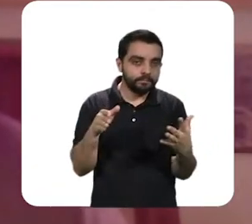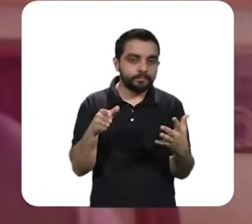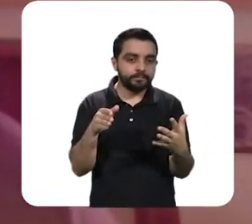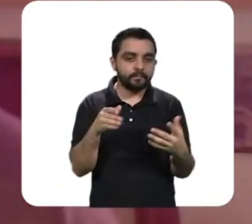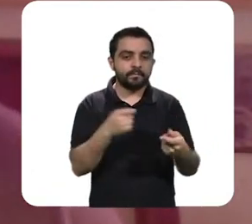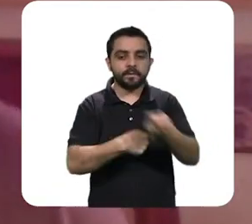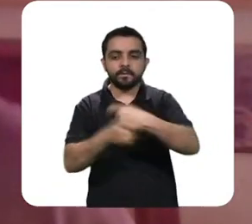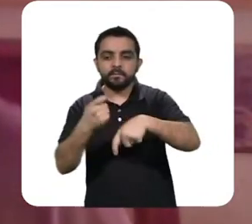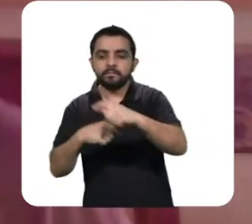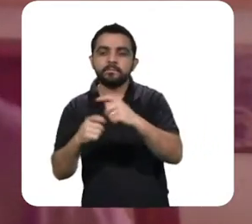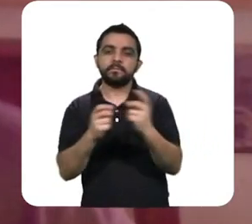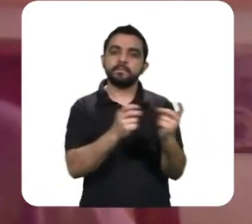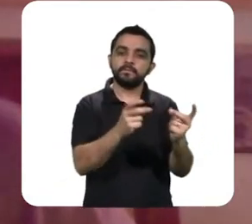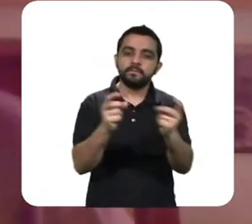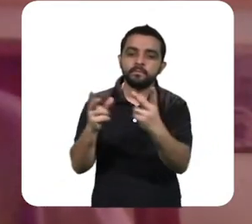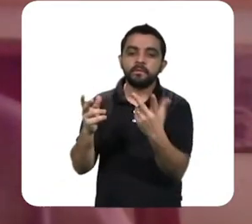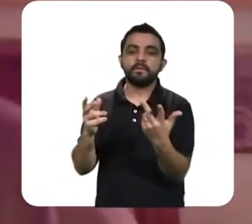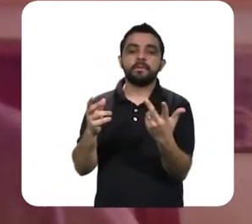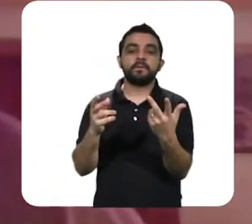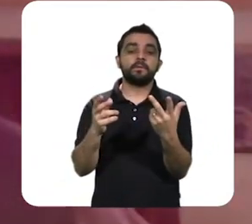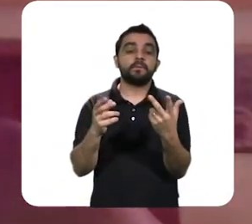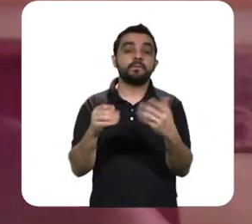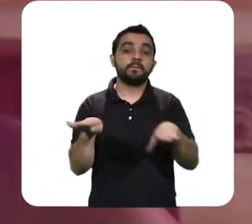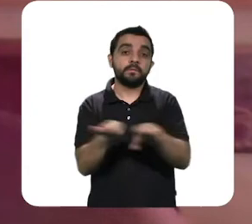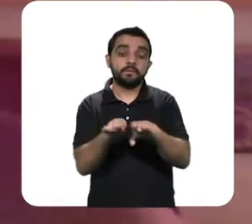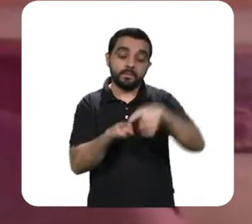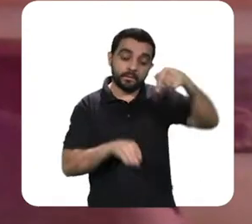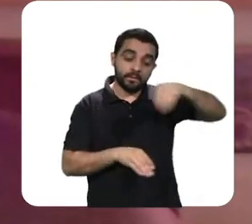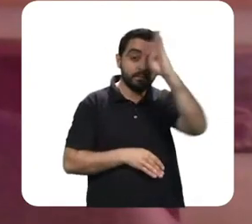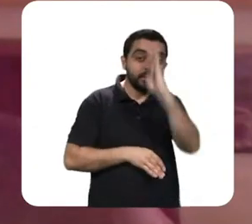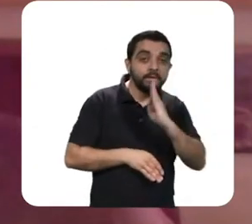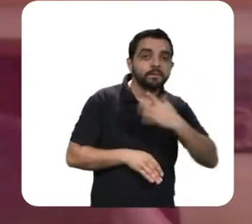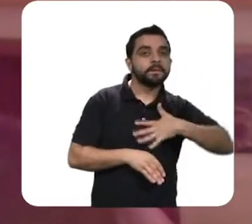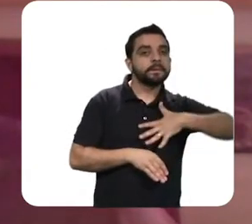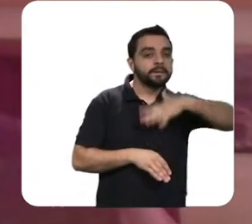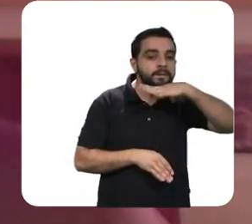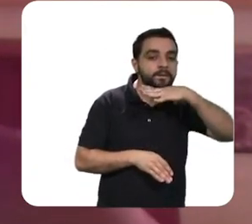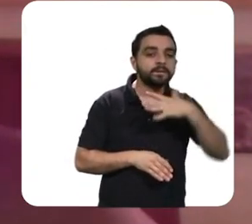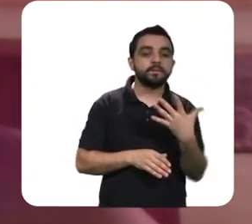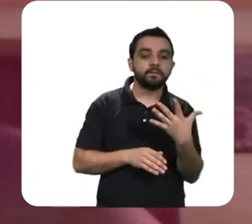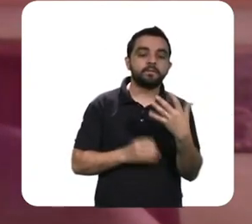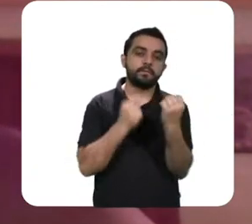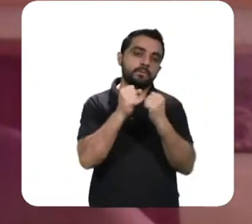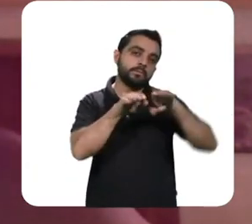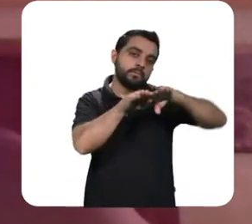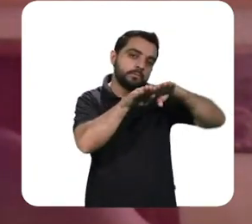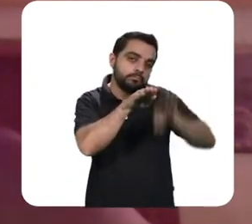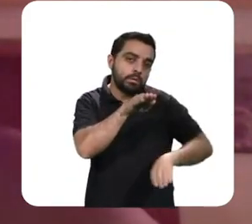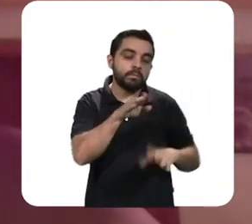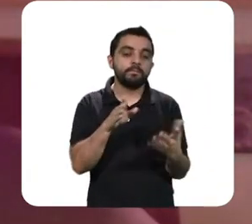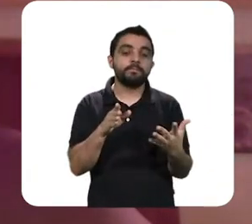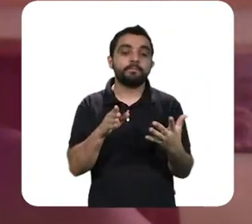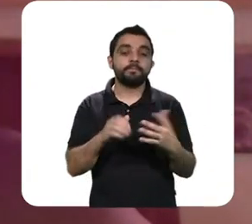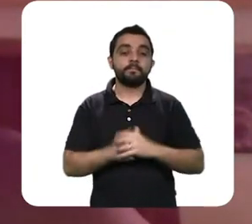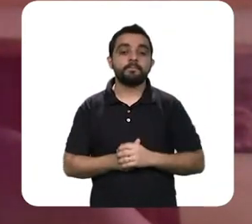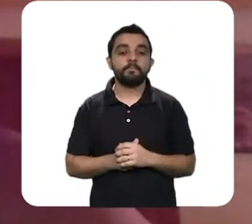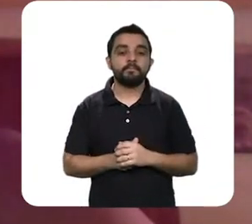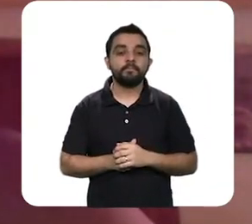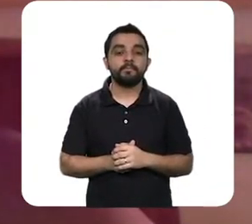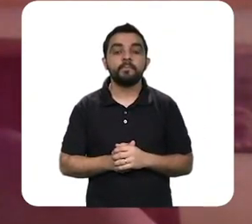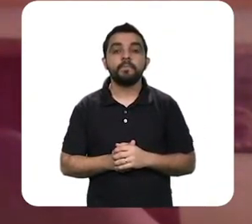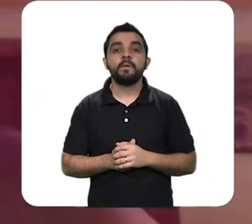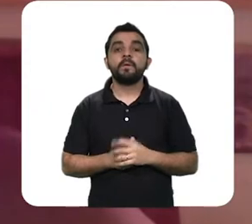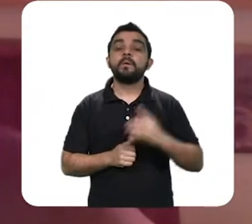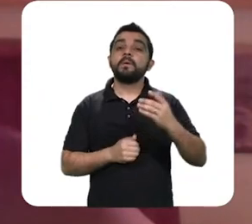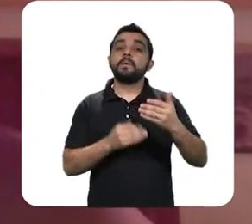comerciais, o fluxo de capitais, grande crise no Brasil, até mais, da Revolução de 30, de 1929. E